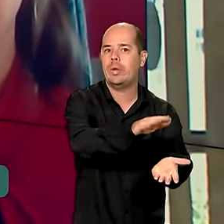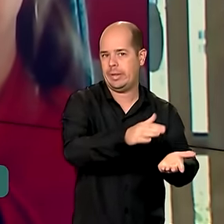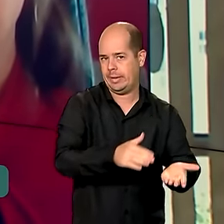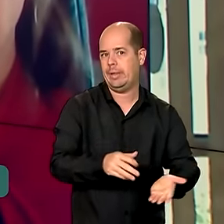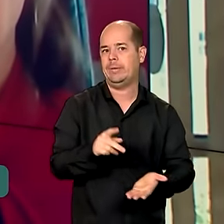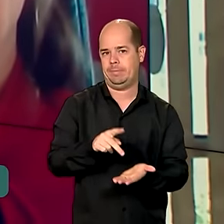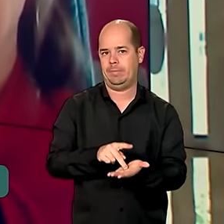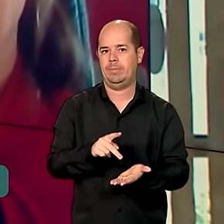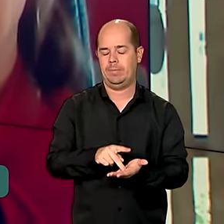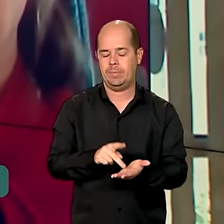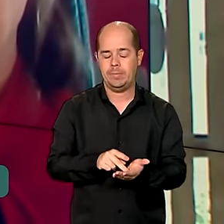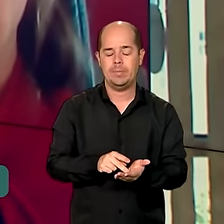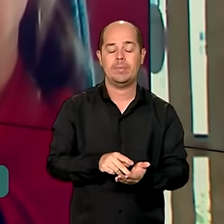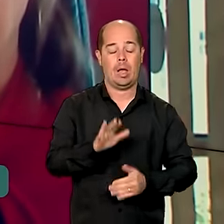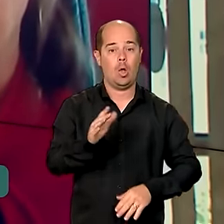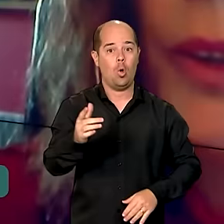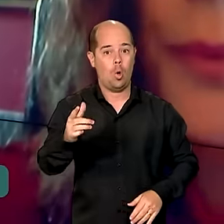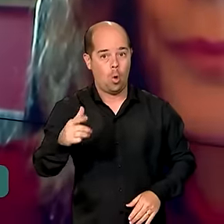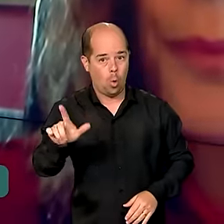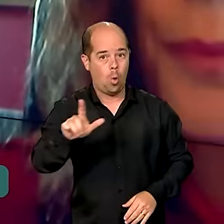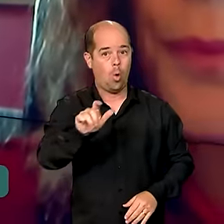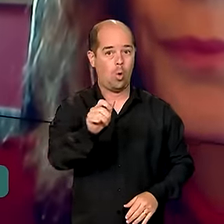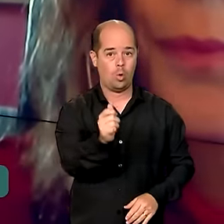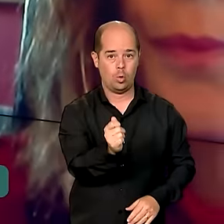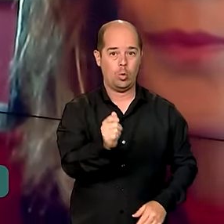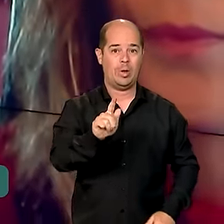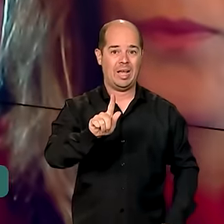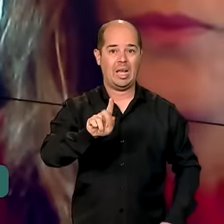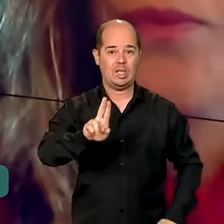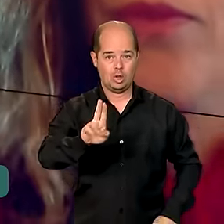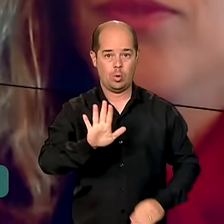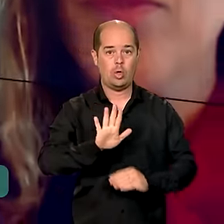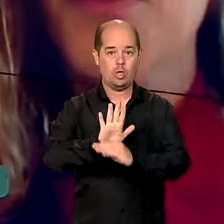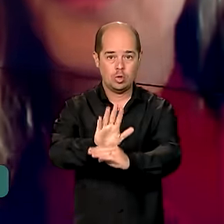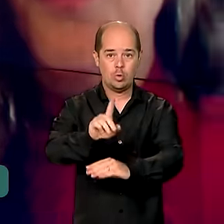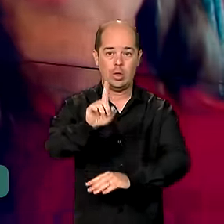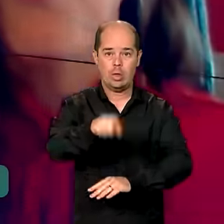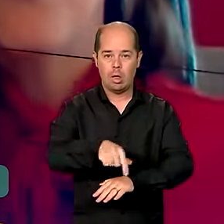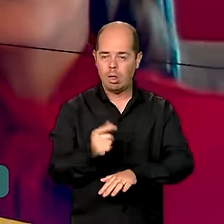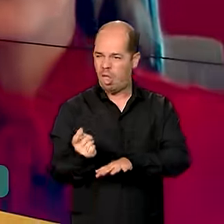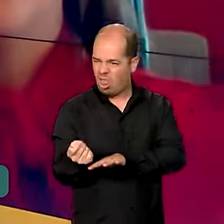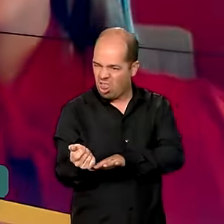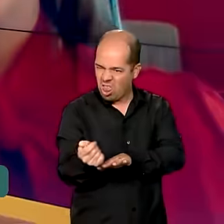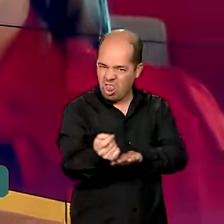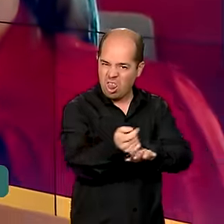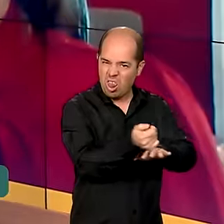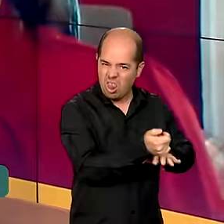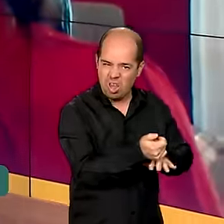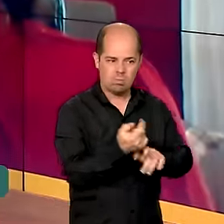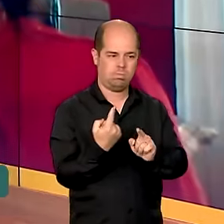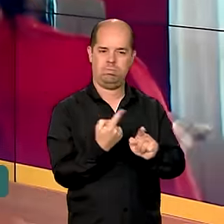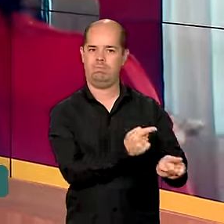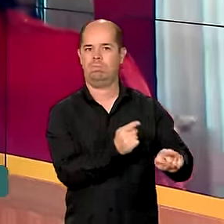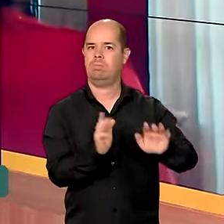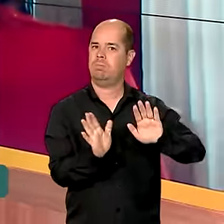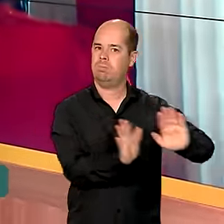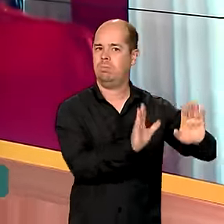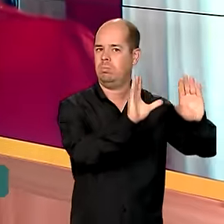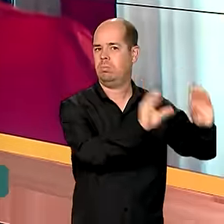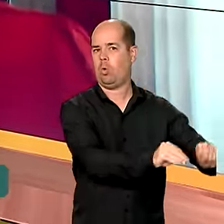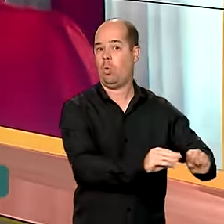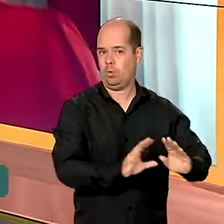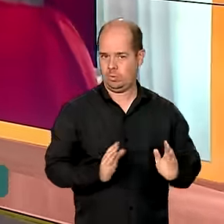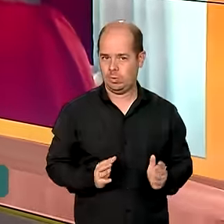tem trabalhado e tem contribuído é no combate à fake news. Quais são as formas de se combater essa prática nesse momento tão